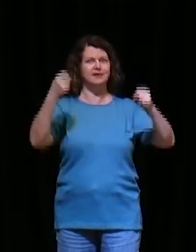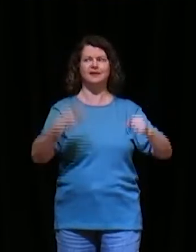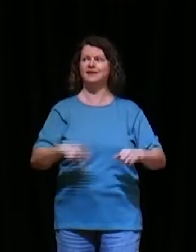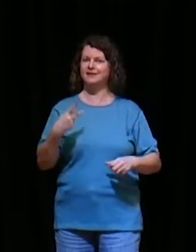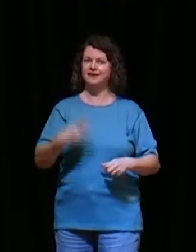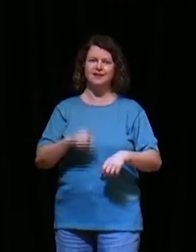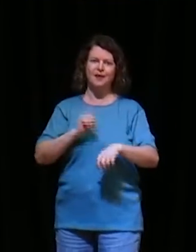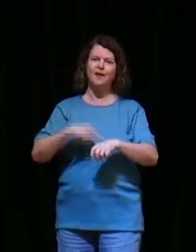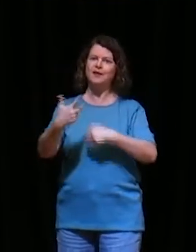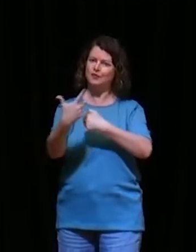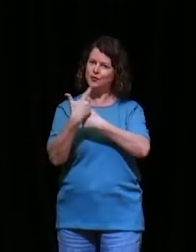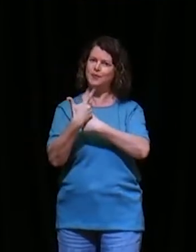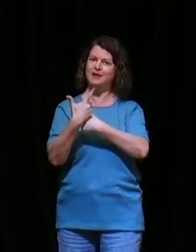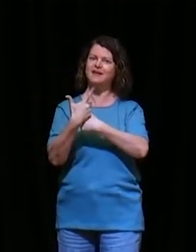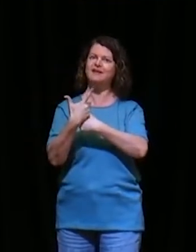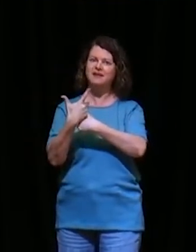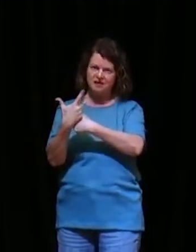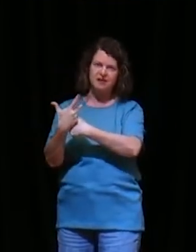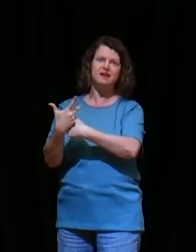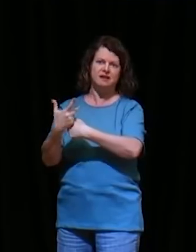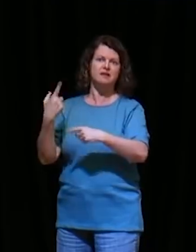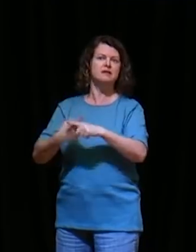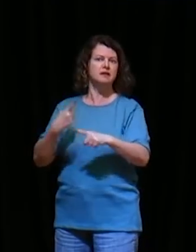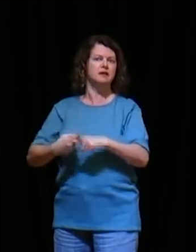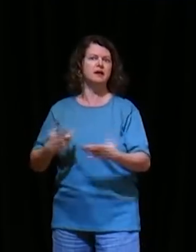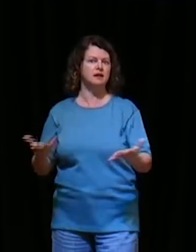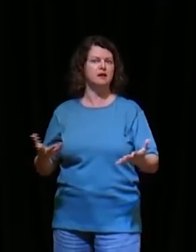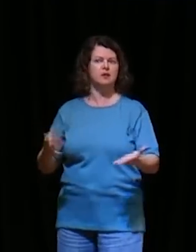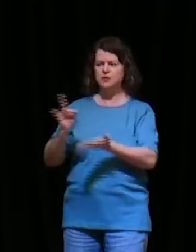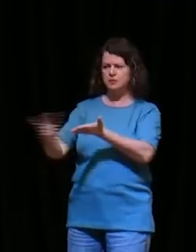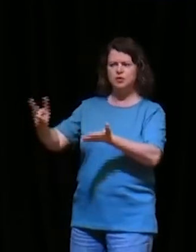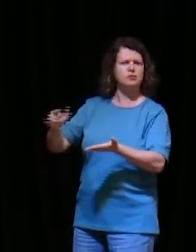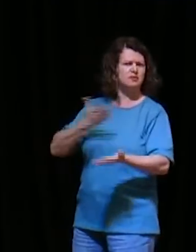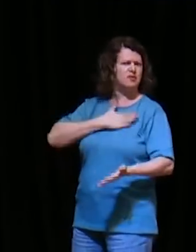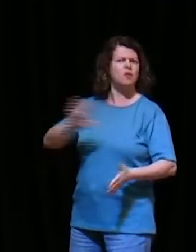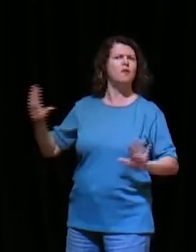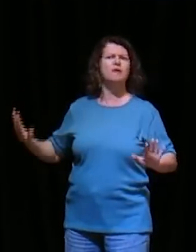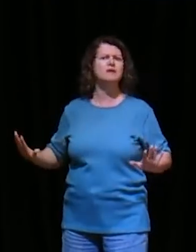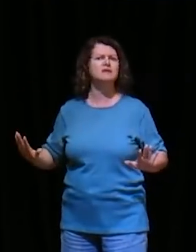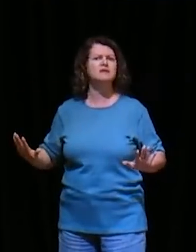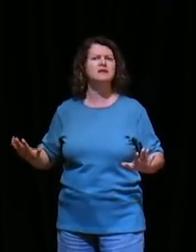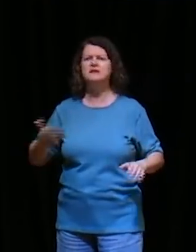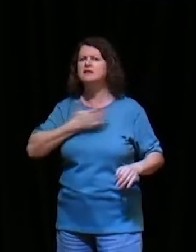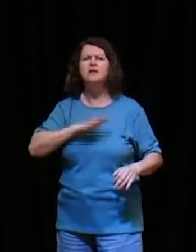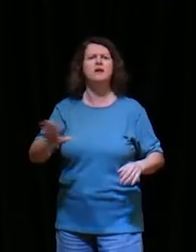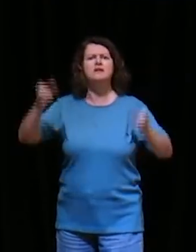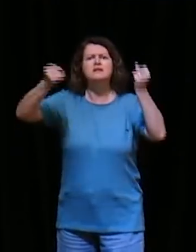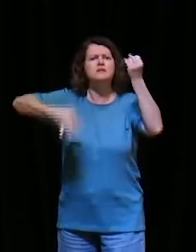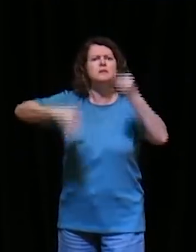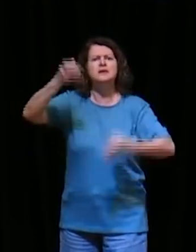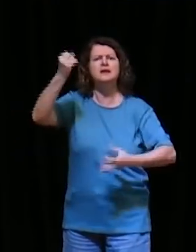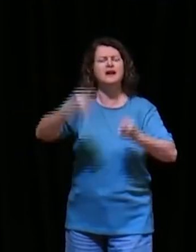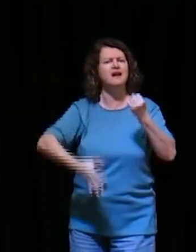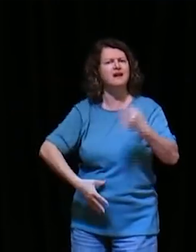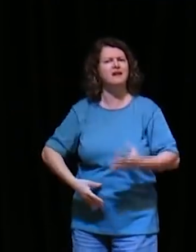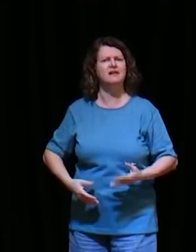não gosta, de ser revelado, ele não gosta, de ser denunciado, ele não gosta, que você lance, a luz da verdade, sobre as mentiras dele, por a gente deve orar?